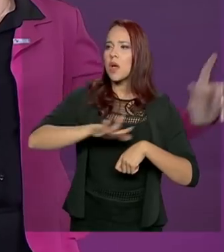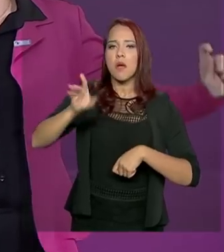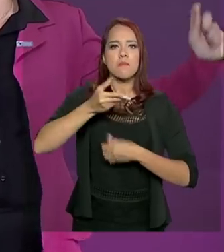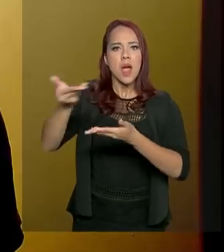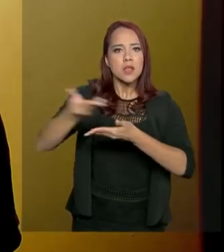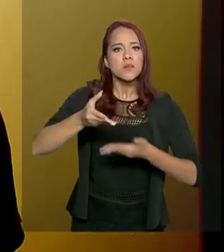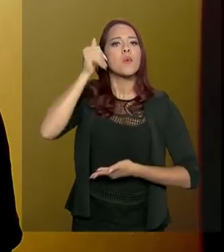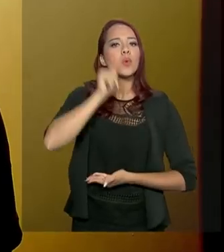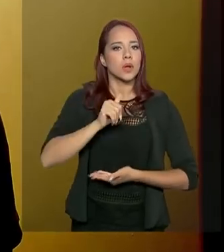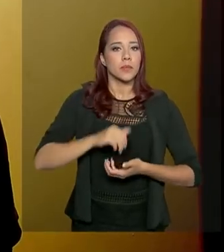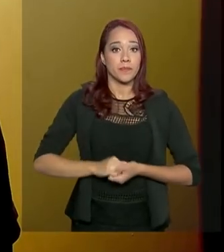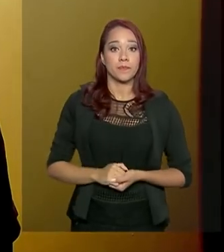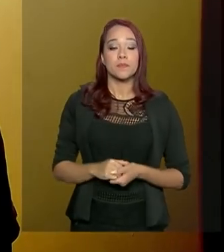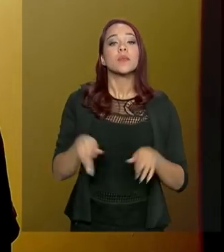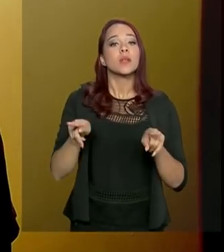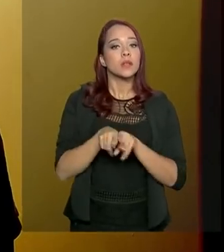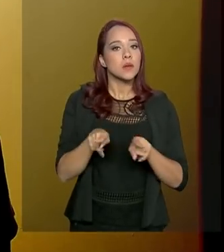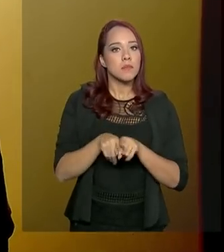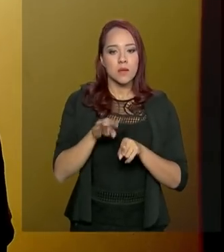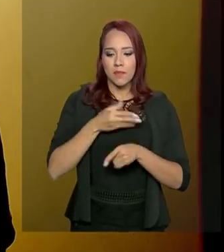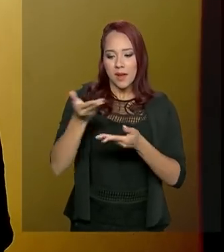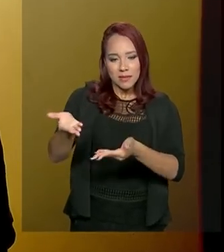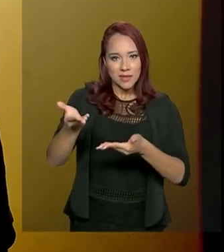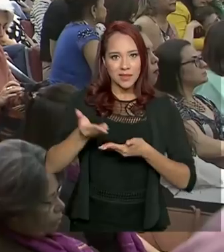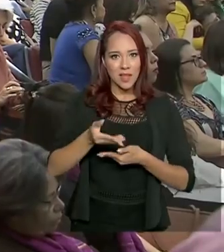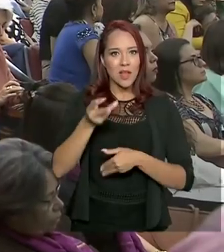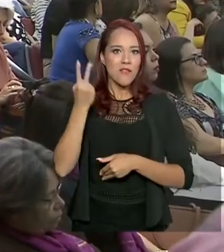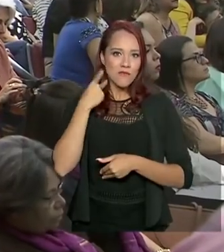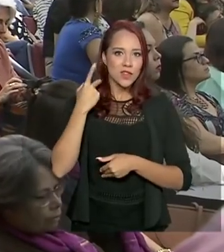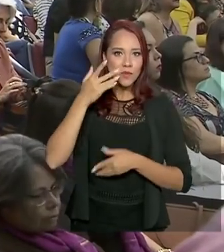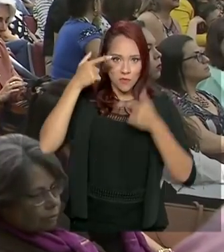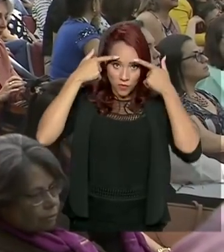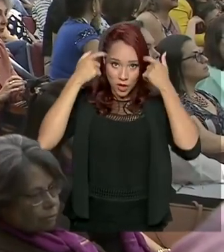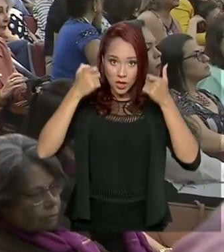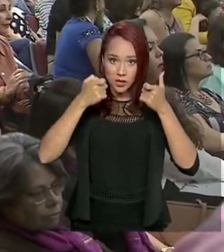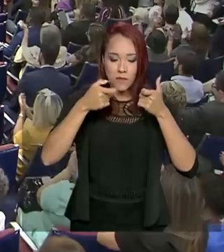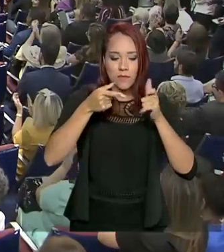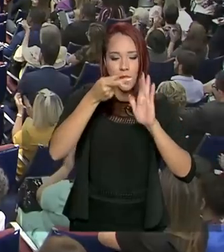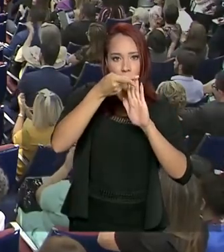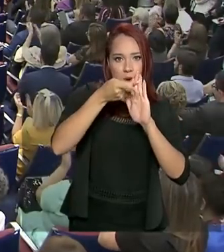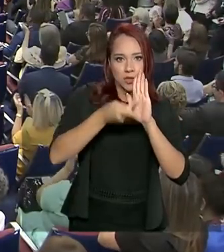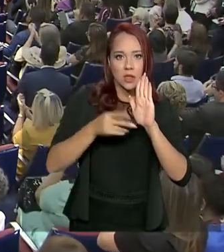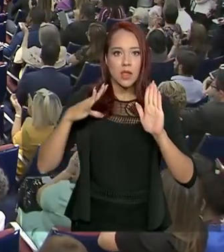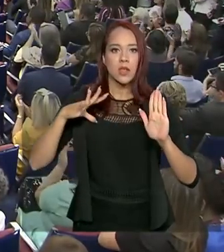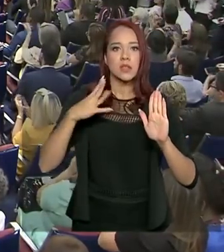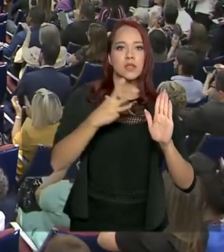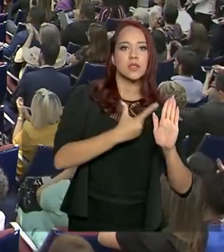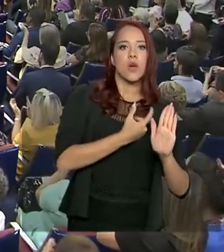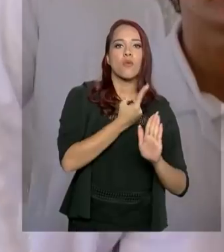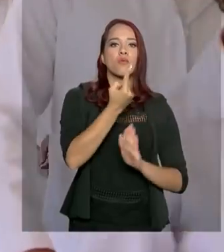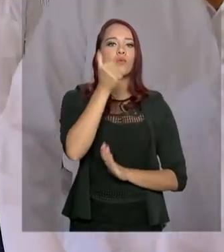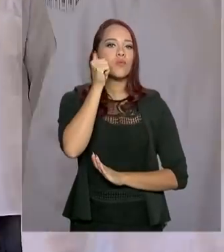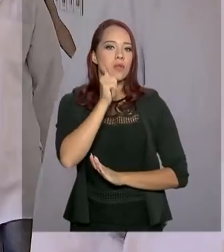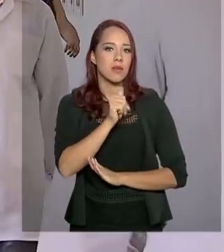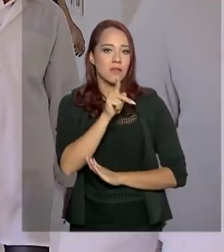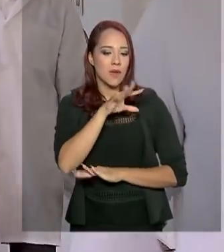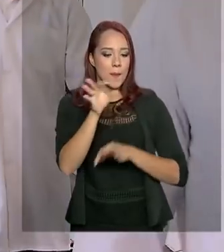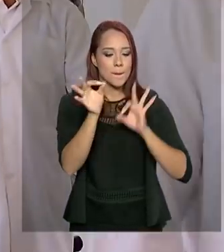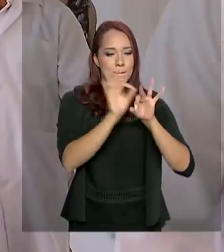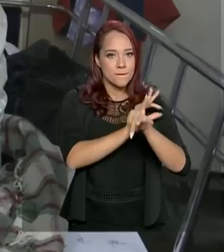receber mulheres. Também para atender as vítimas de violência, foi lançado o projeto Salve Uma Mulher, que vai preparar